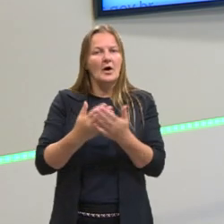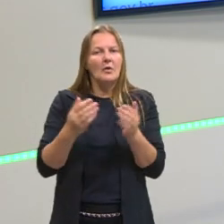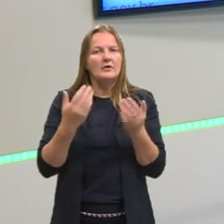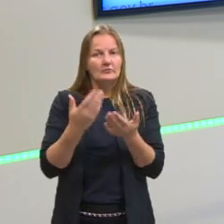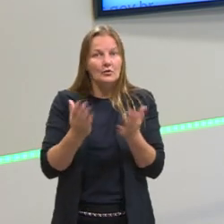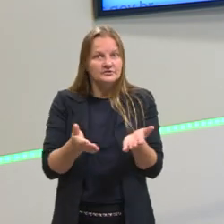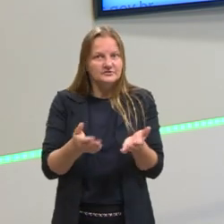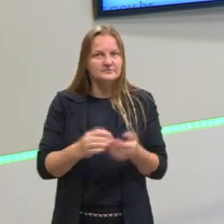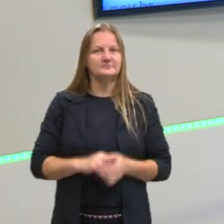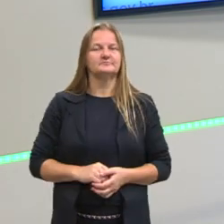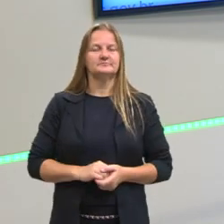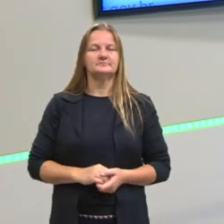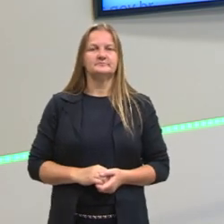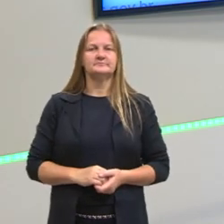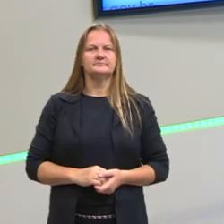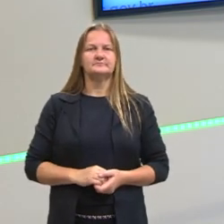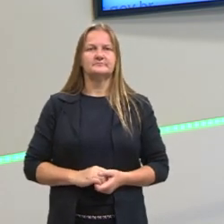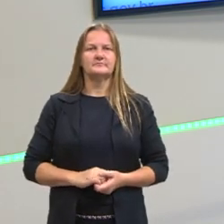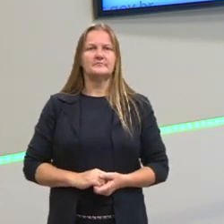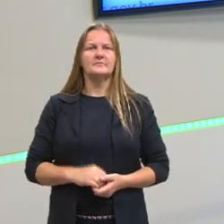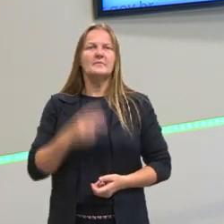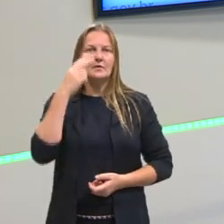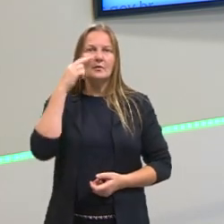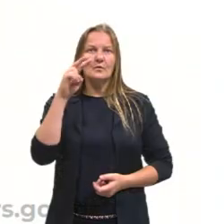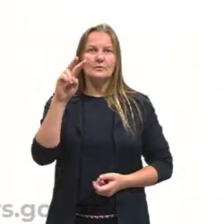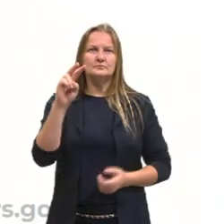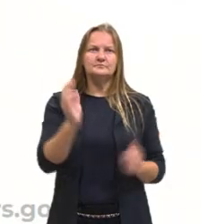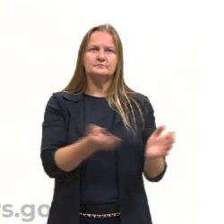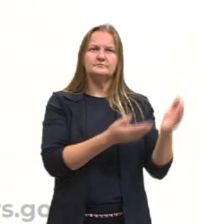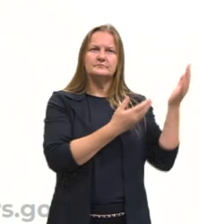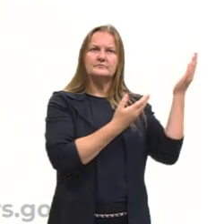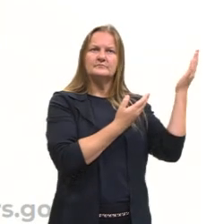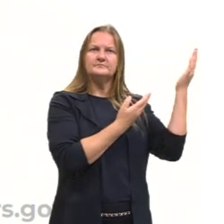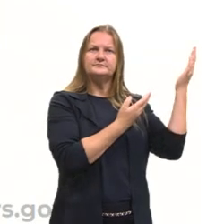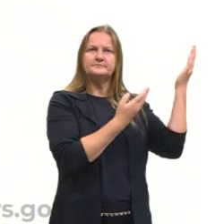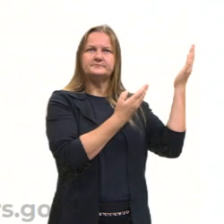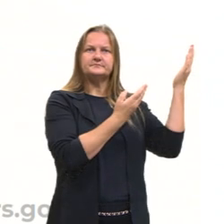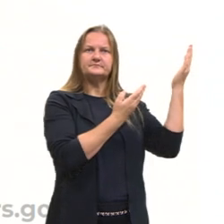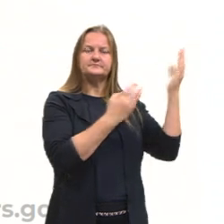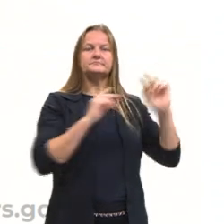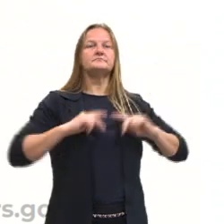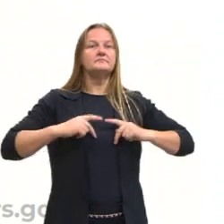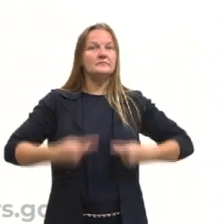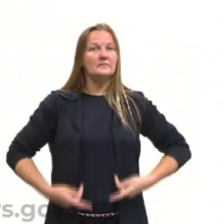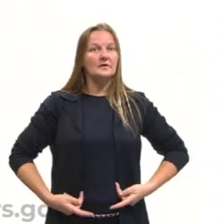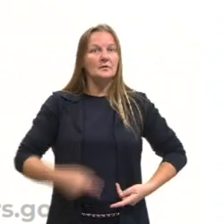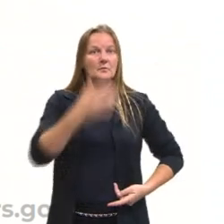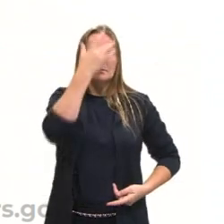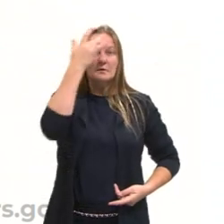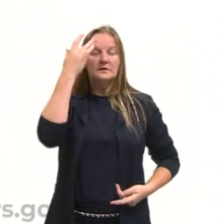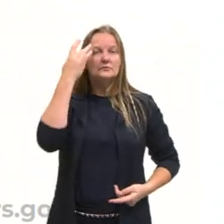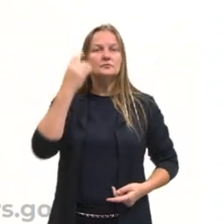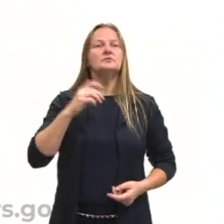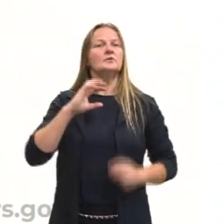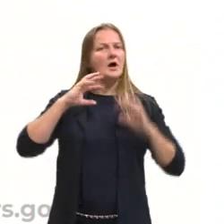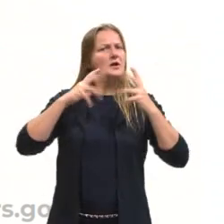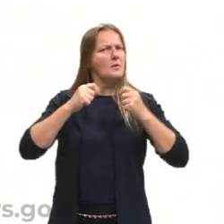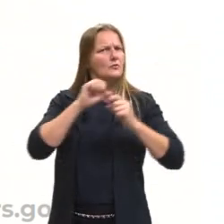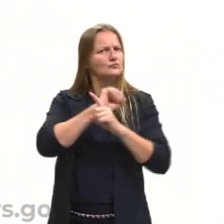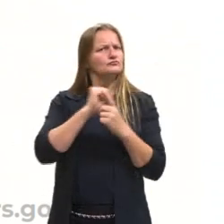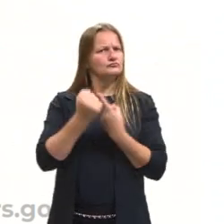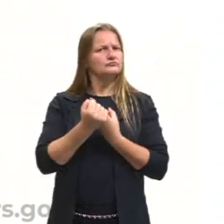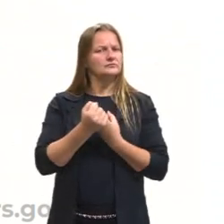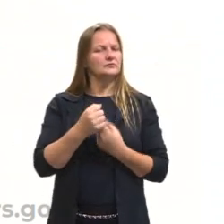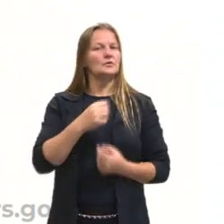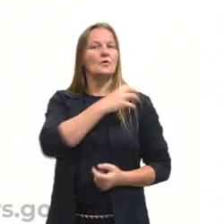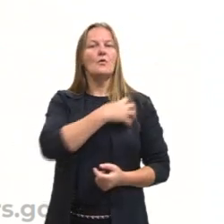a nossa aula. Olha só, turma, o ser humano, ele é um animal social. O senhor Aristóteles